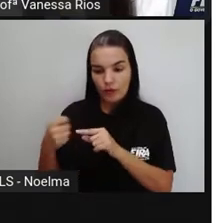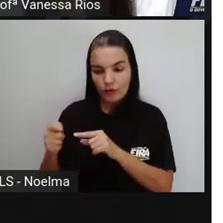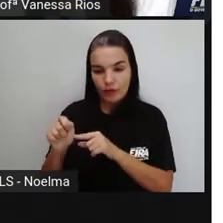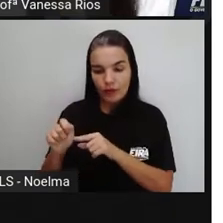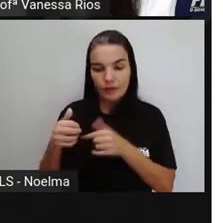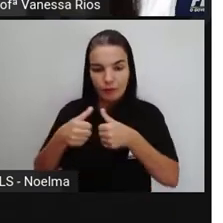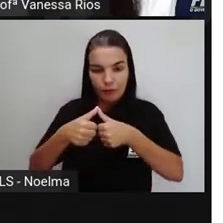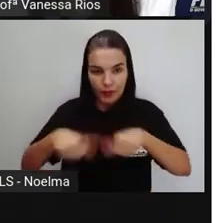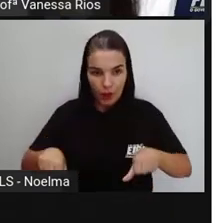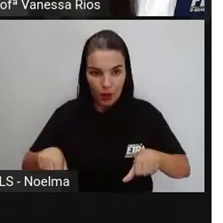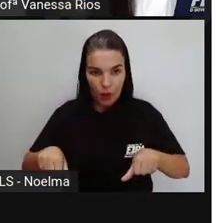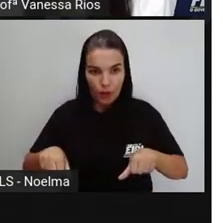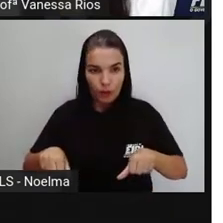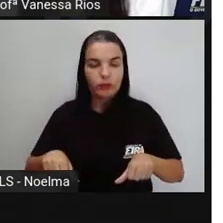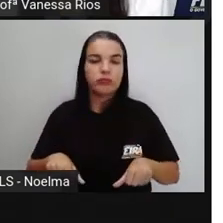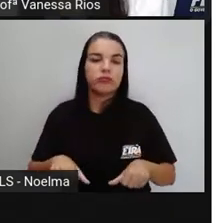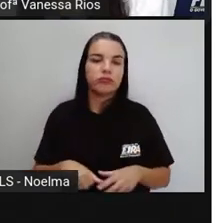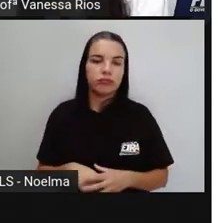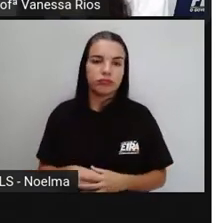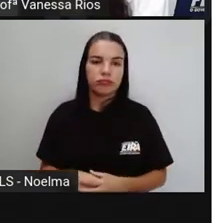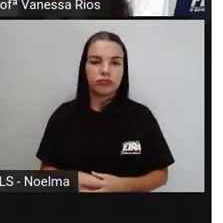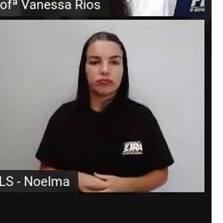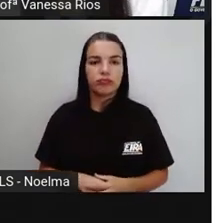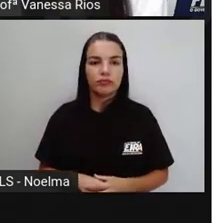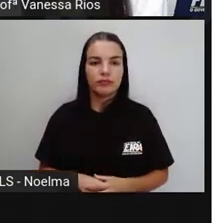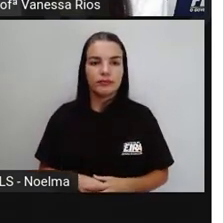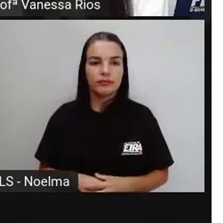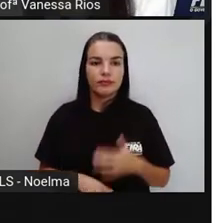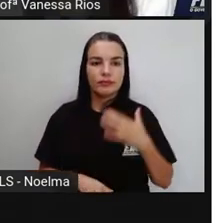E vem aí do verbo ficar.